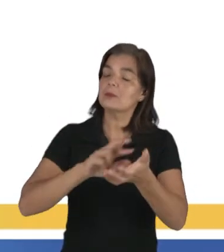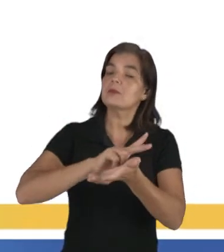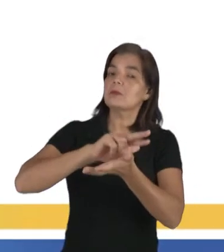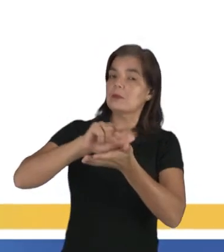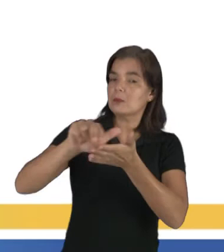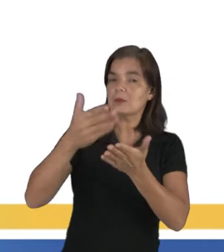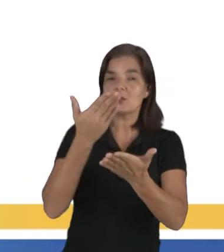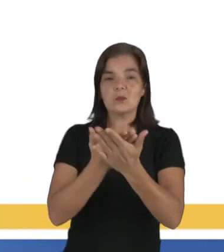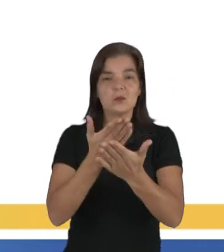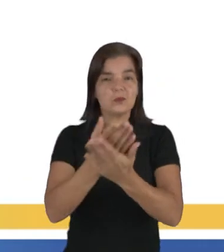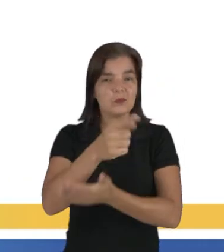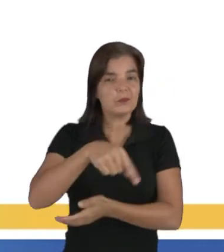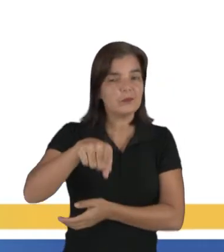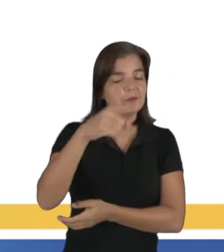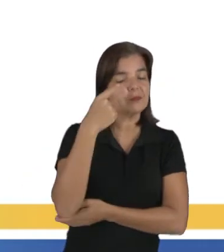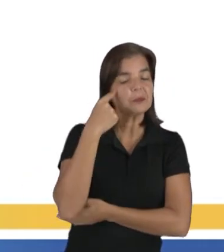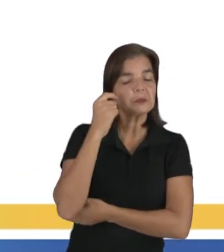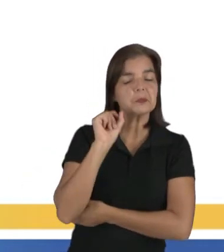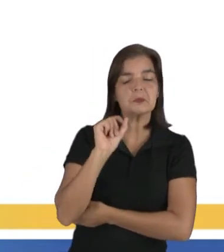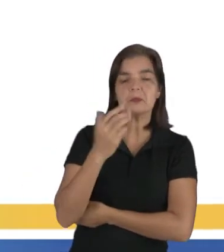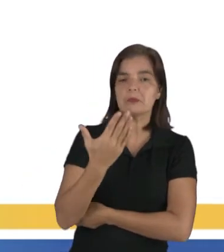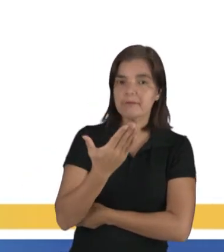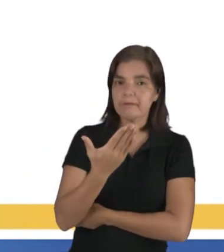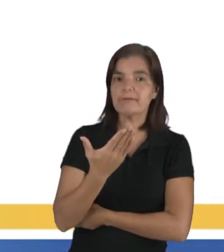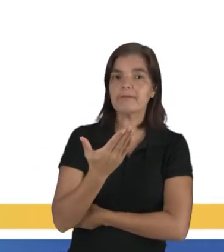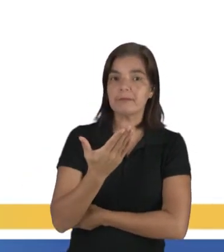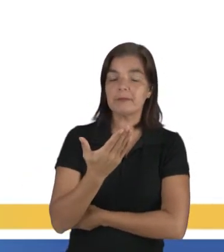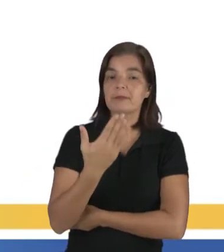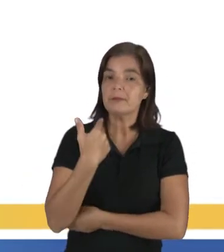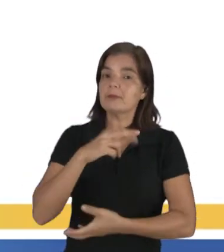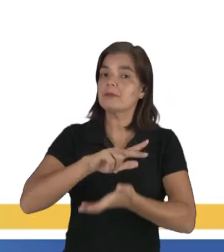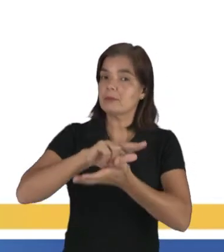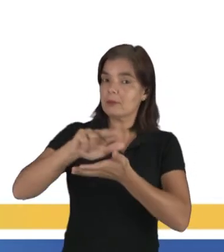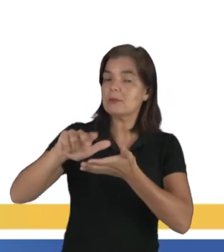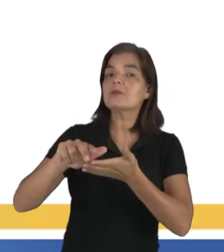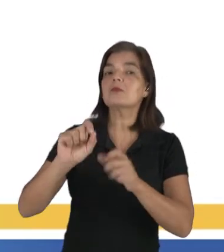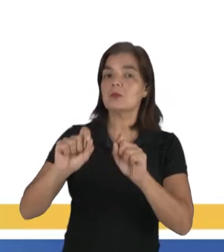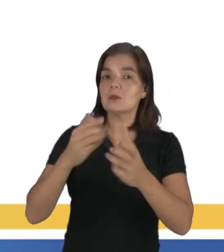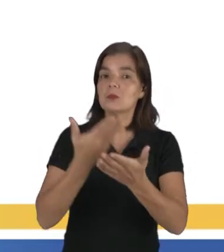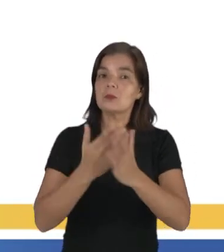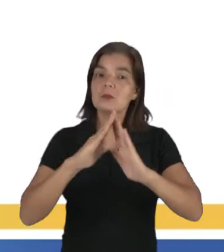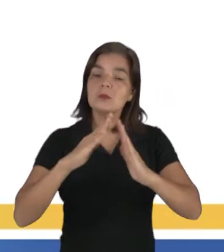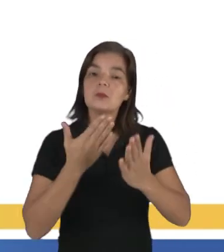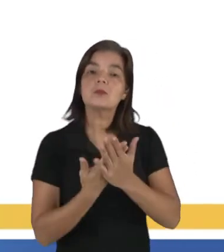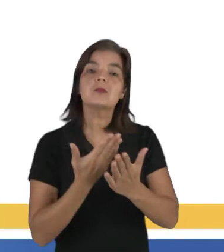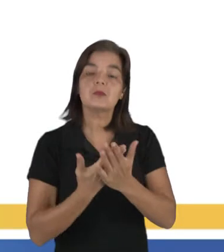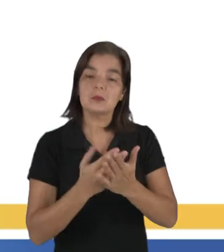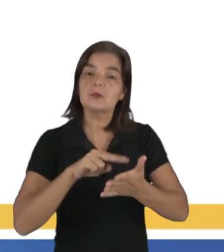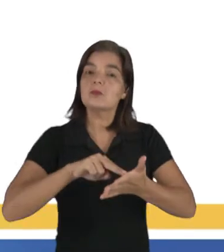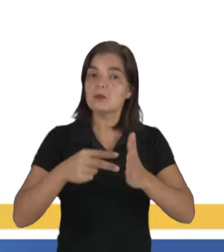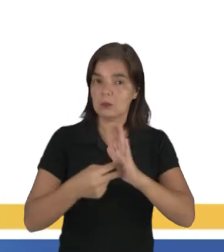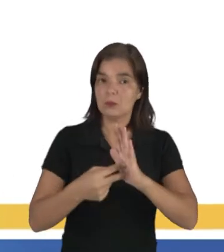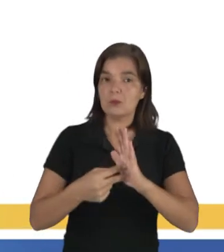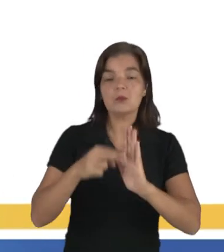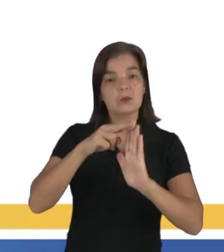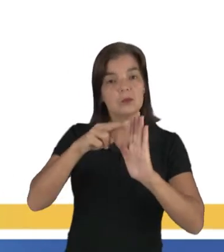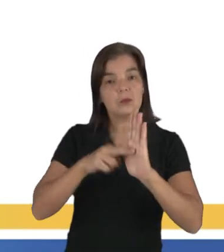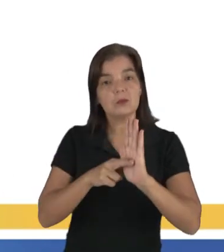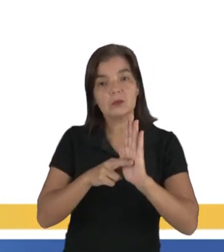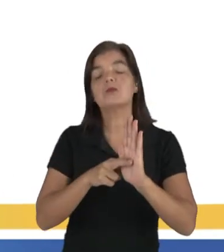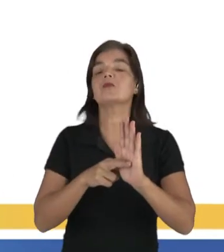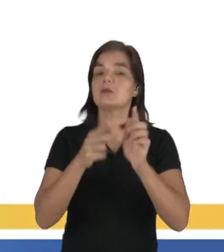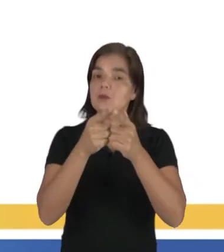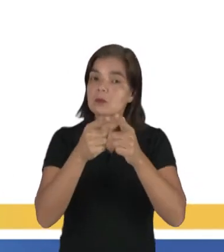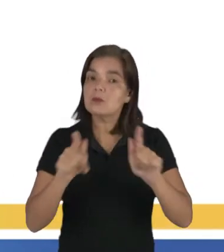pessoal, vocês daí devem pensar o seguinte, que a variação estudada na escola, ou seja, a norma padrão,